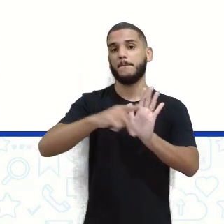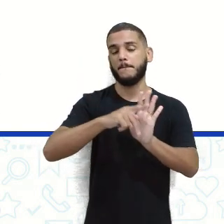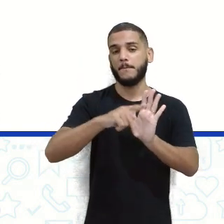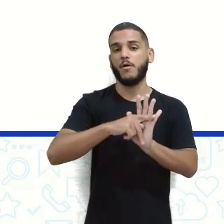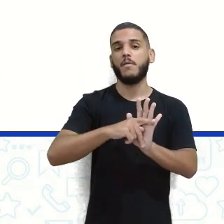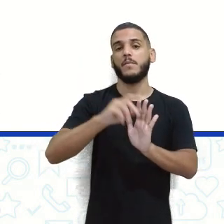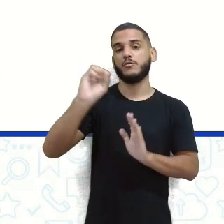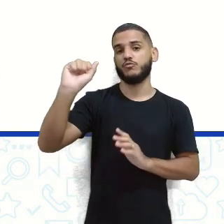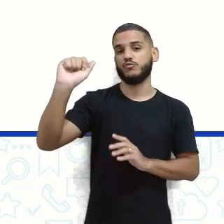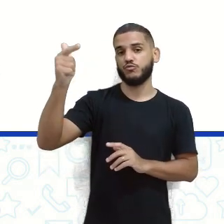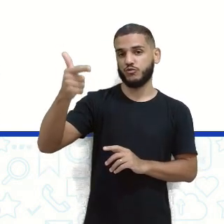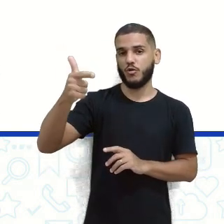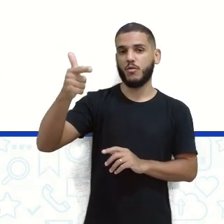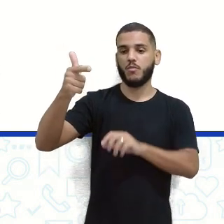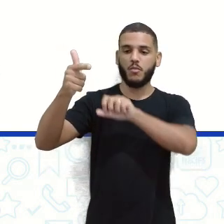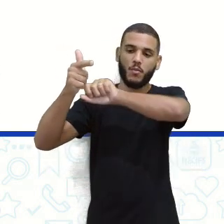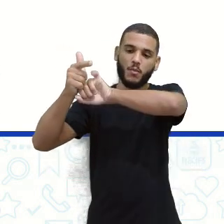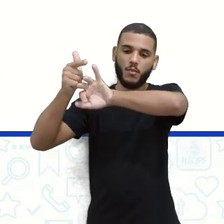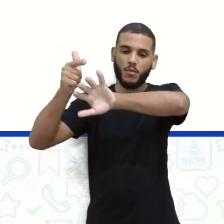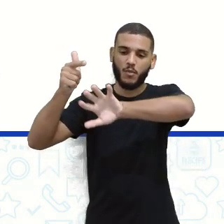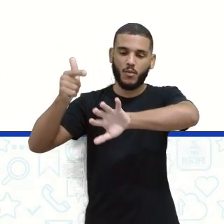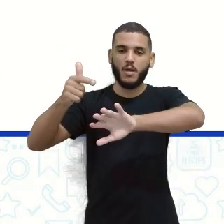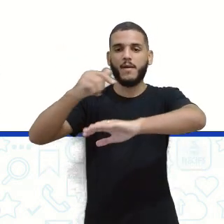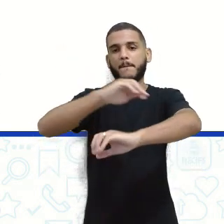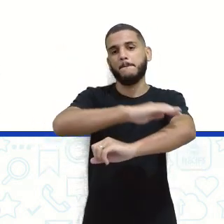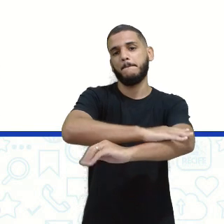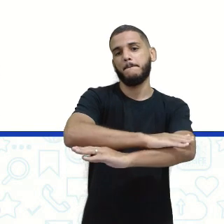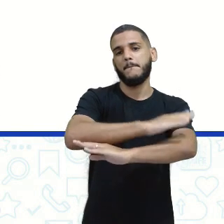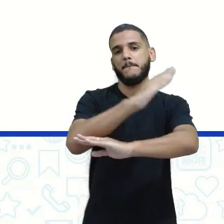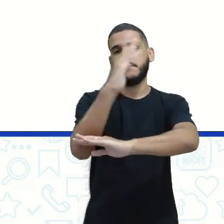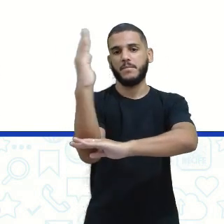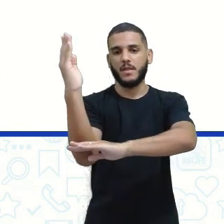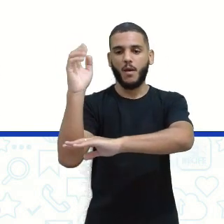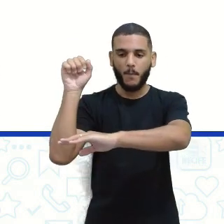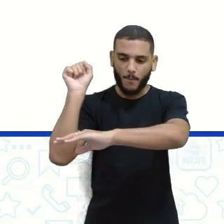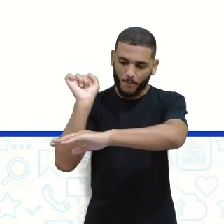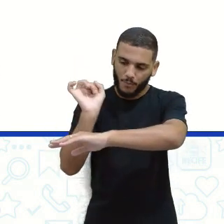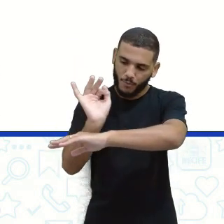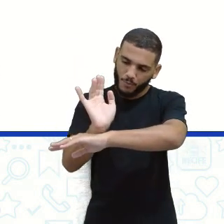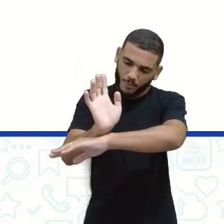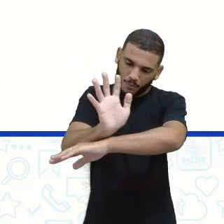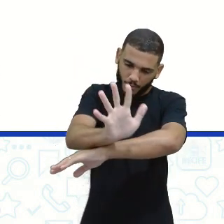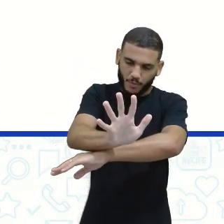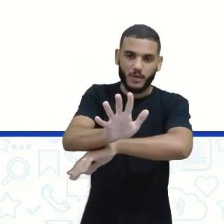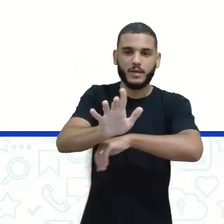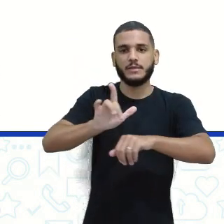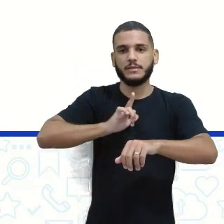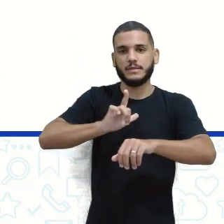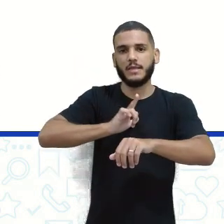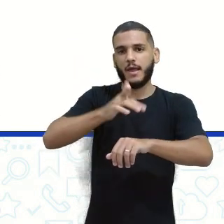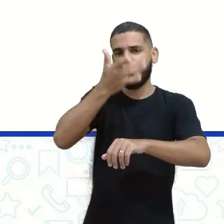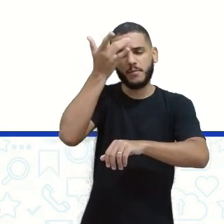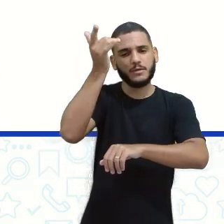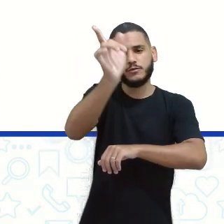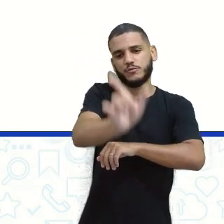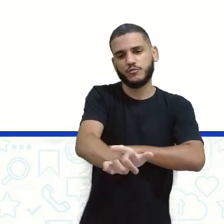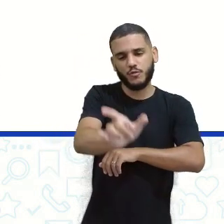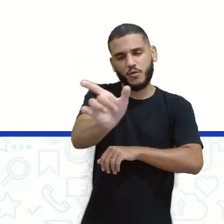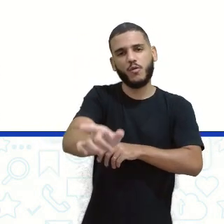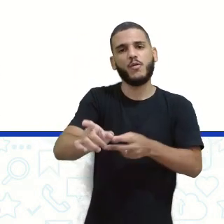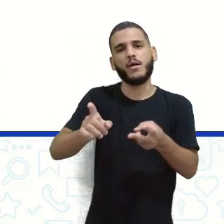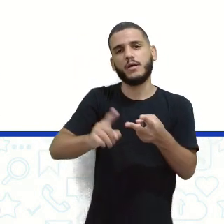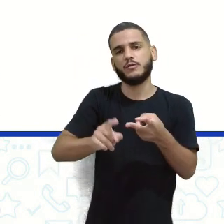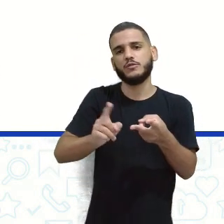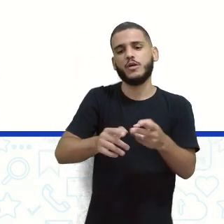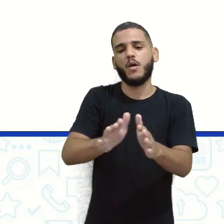entrar pela janela e iluminar todos os corpos que estão ali. Inclusive, o livro que ela está